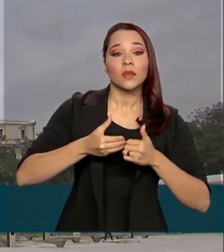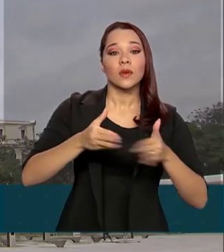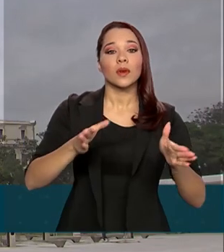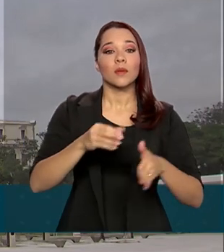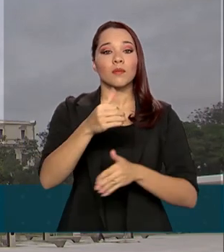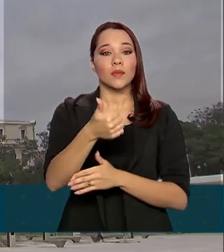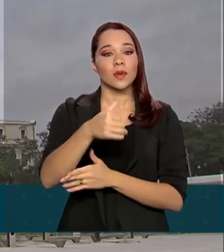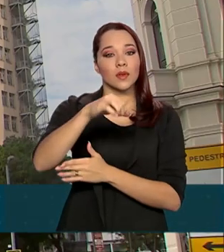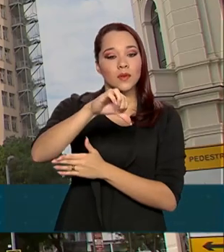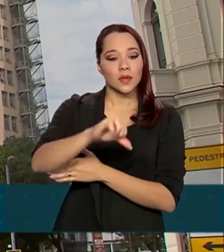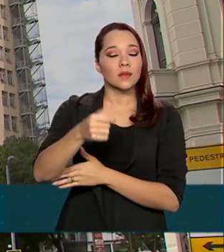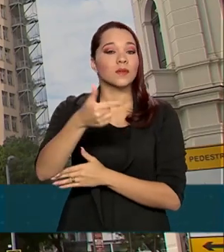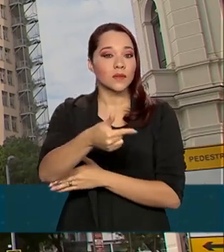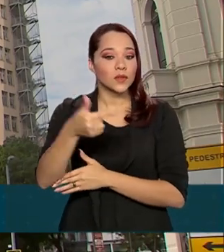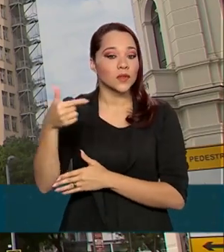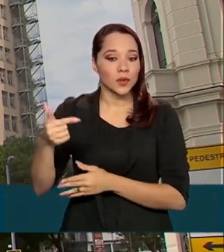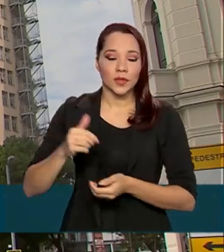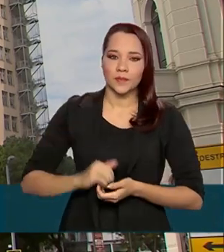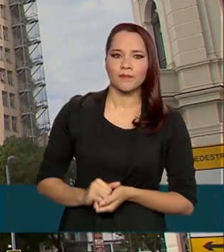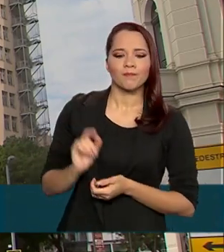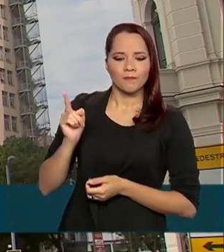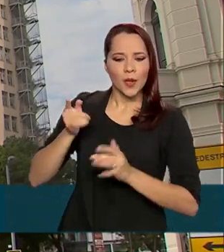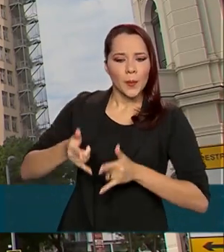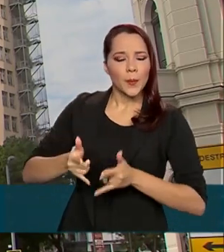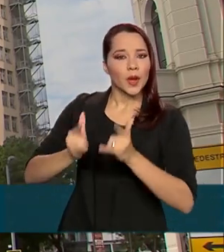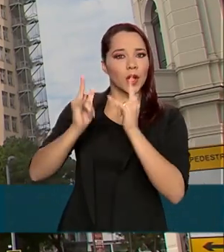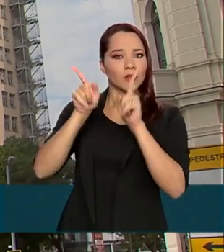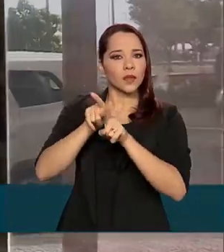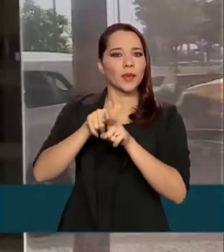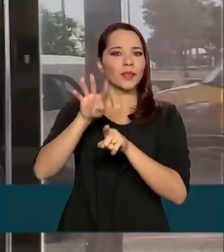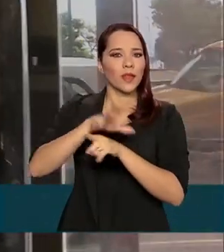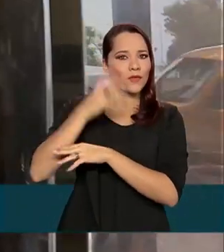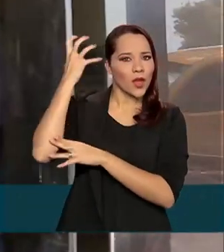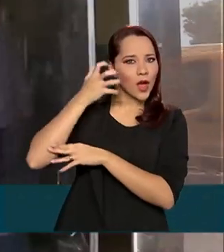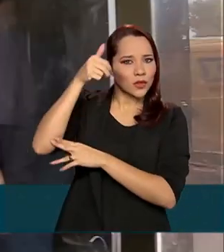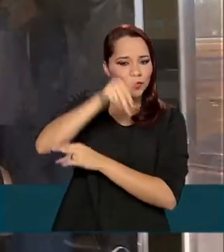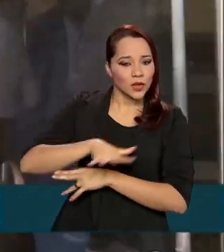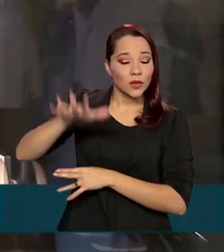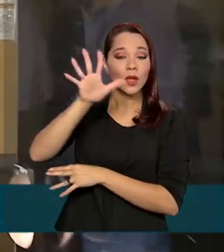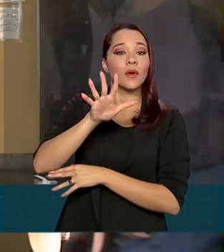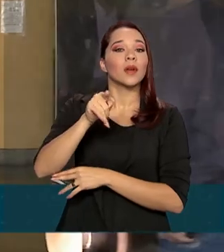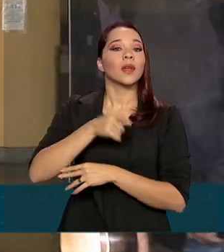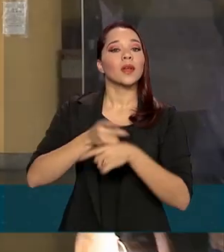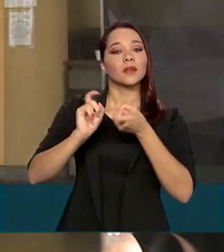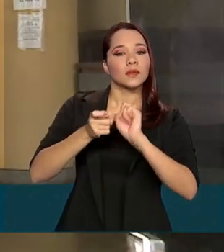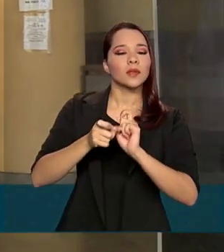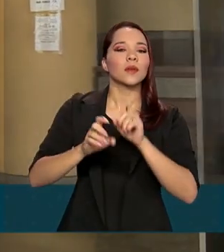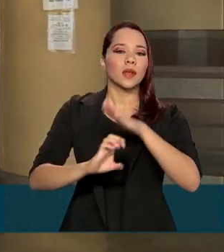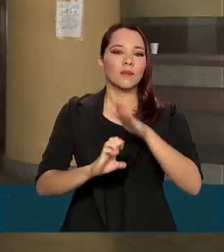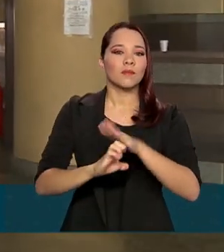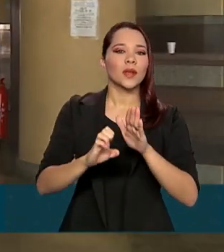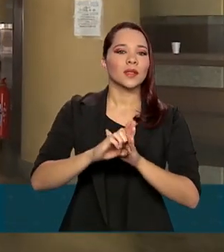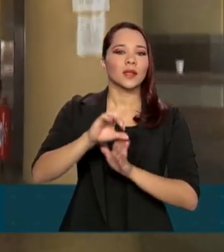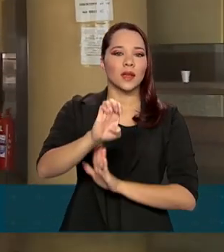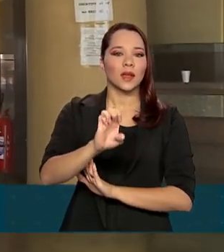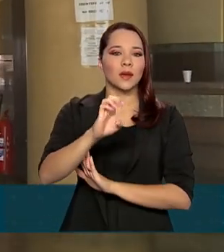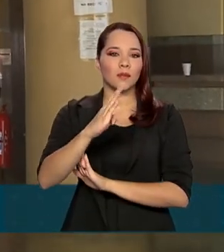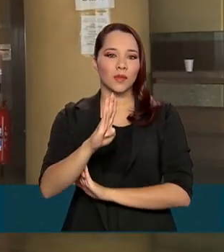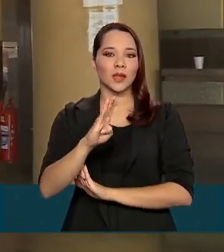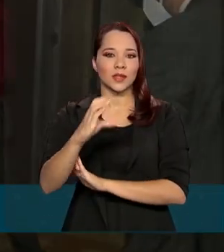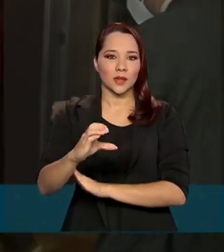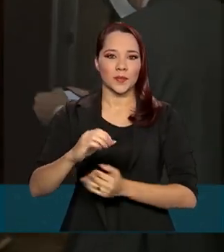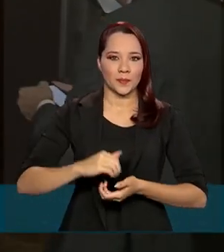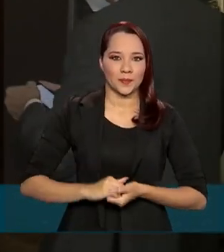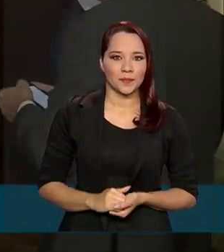1922. O edifício também abrigou a Rádio Nacional e foi administrado pela Empresa Brasil de Comunicação, a